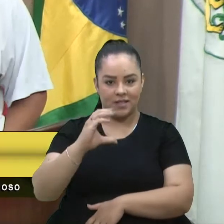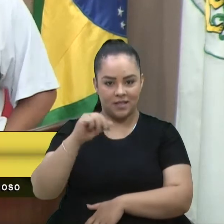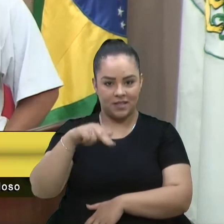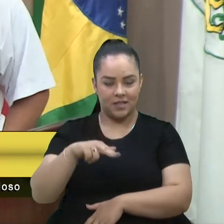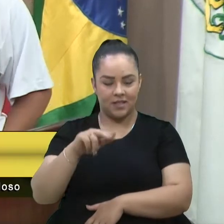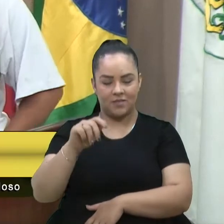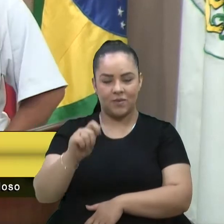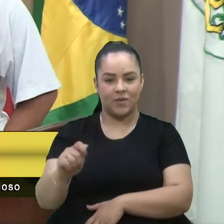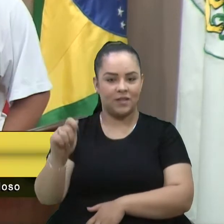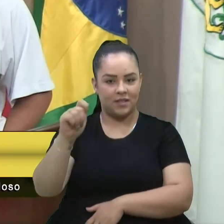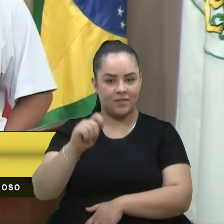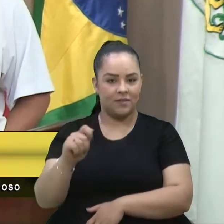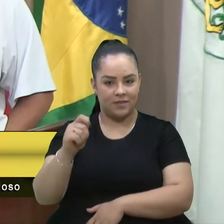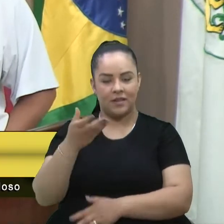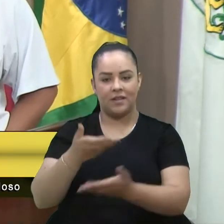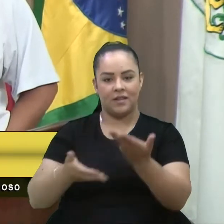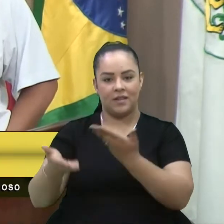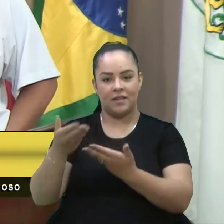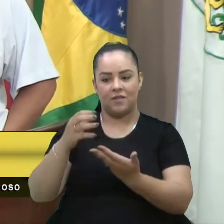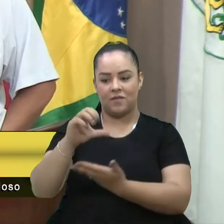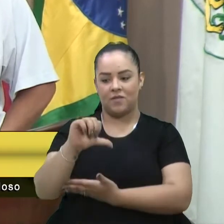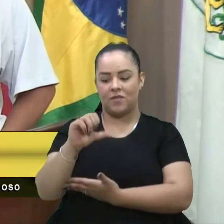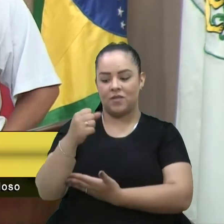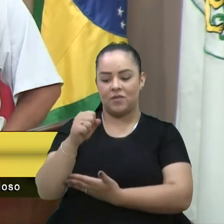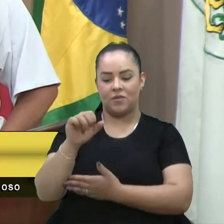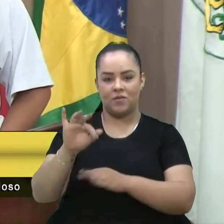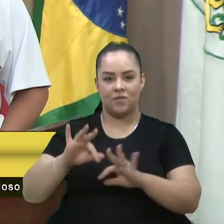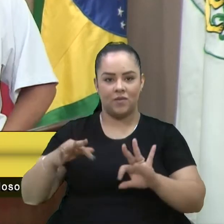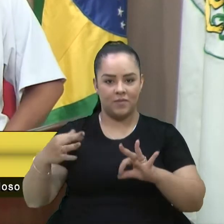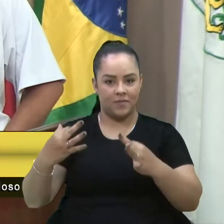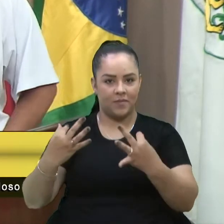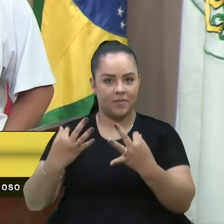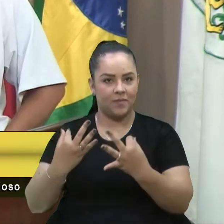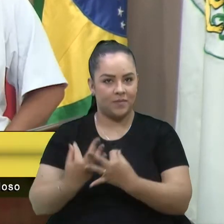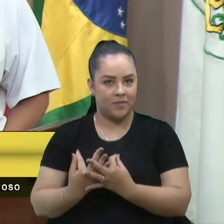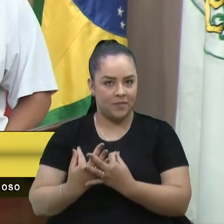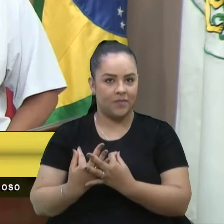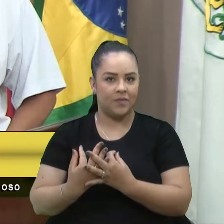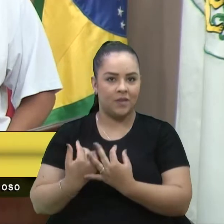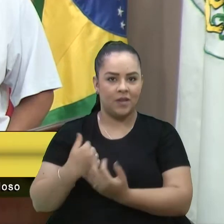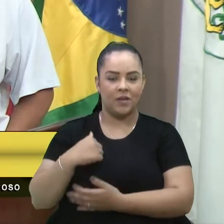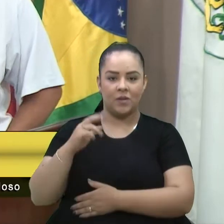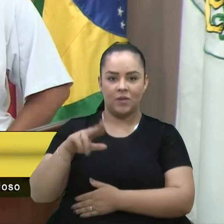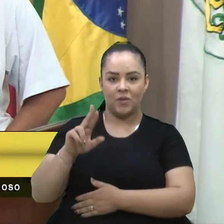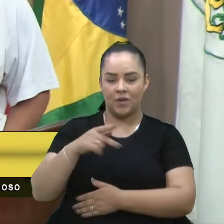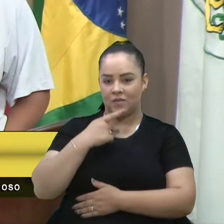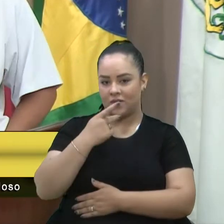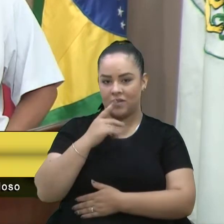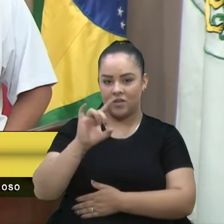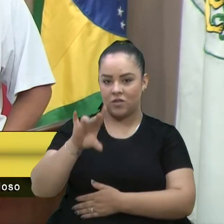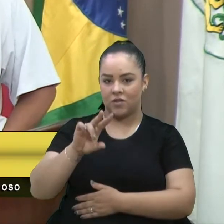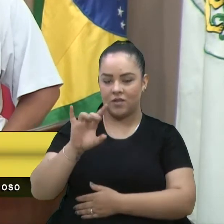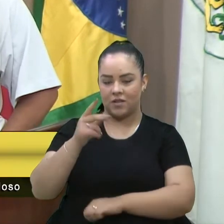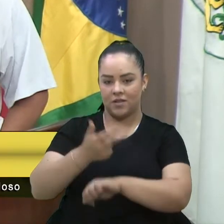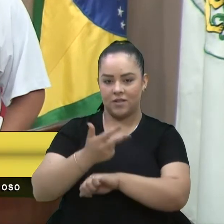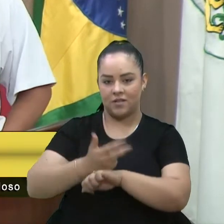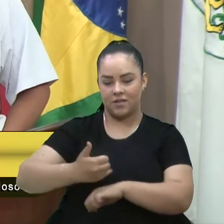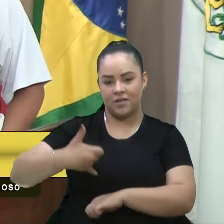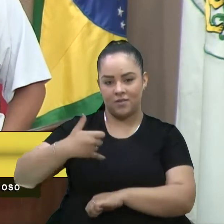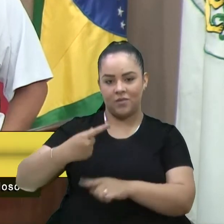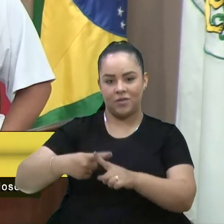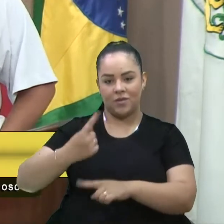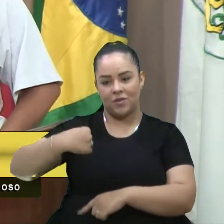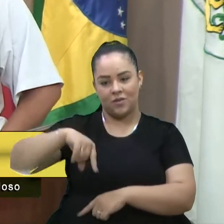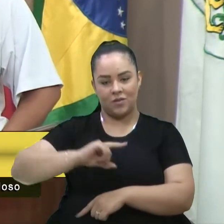associação que atende a 98 famílias, né? Eu nunca digo que é só os idosos, porque a gente atende a família